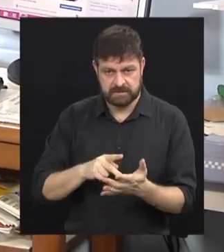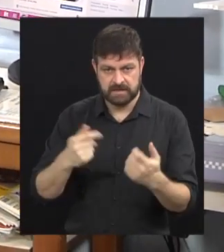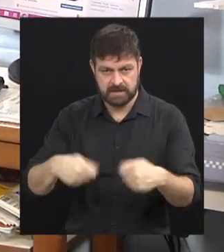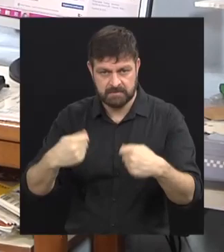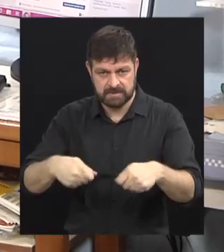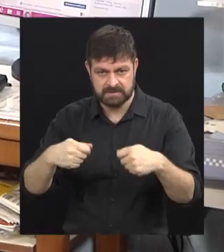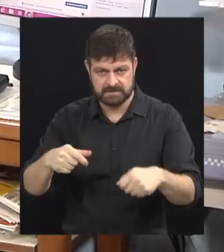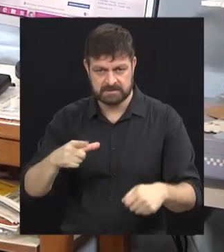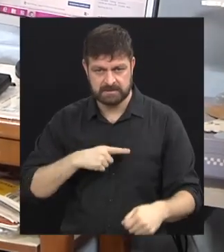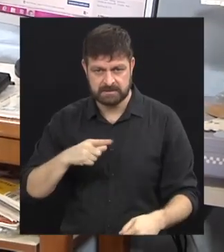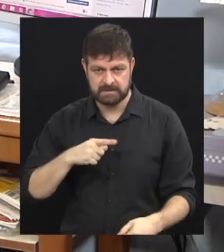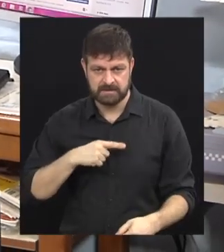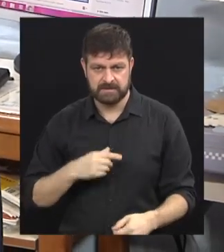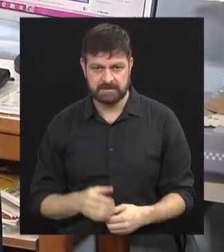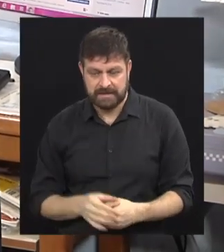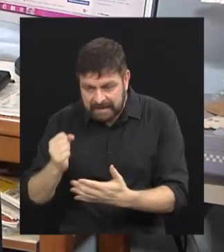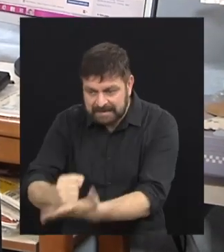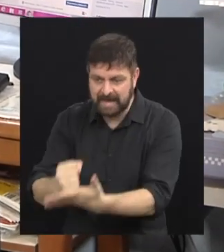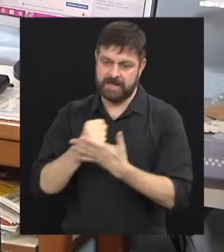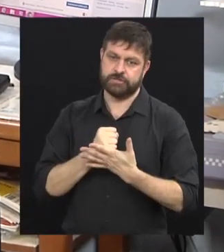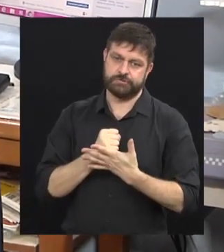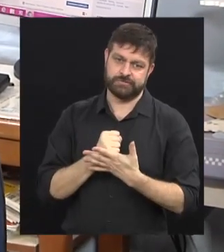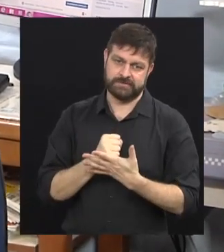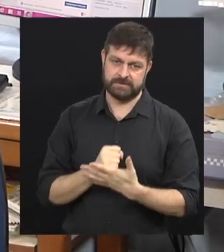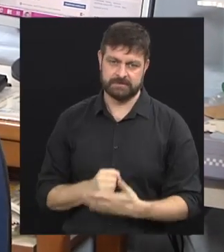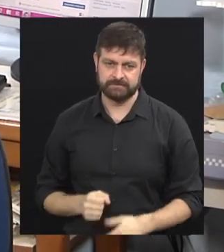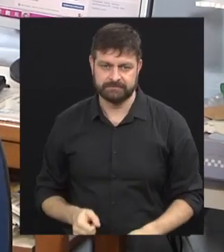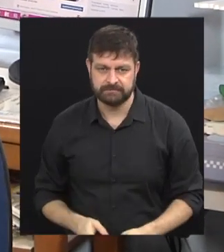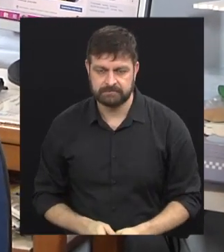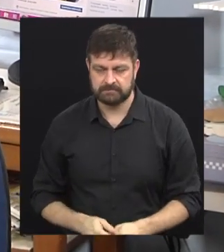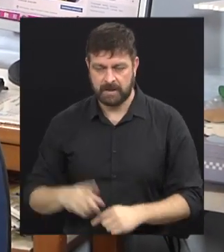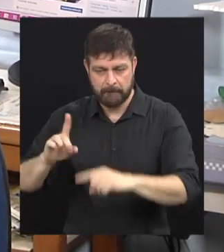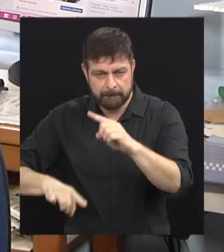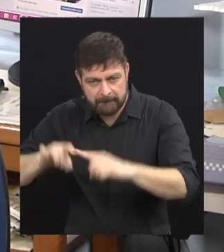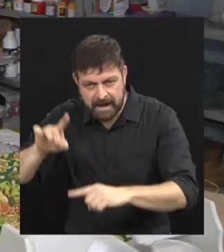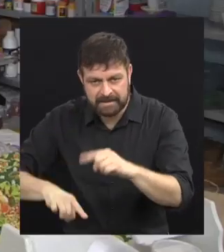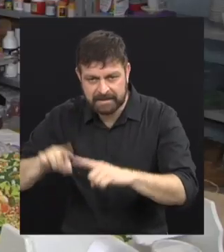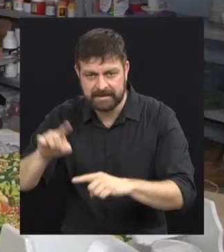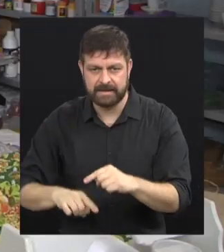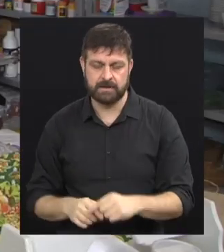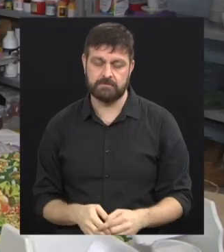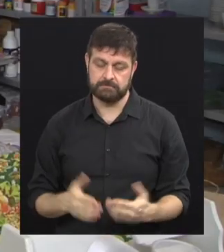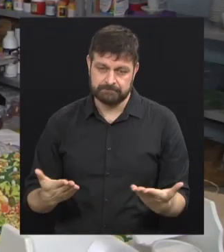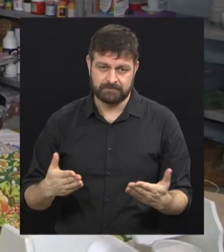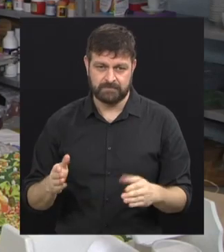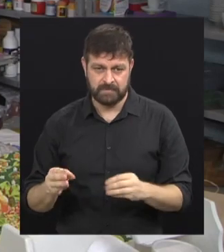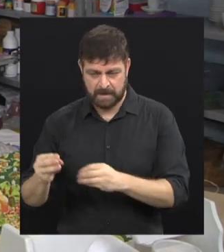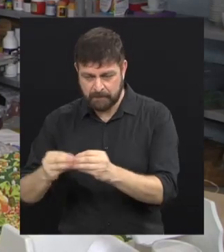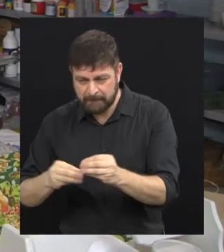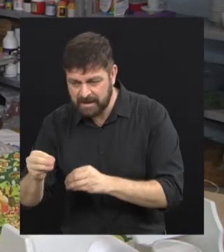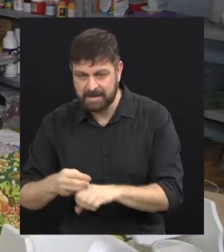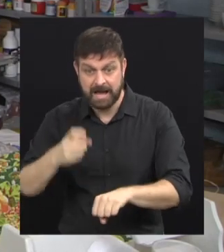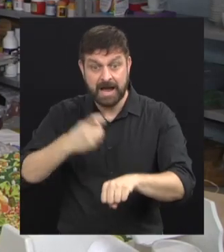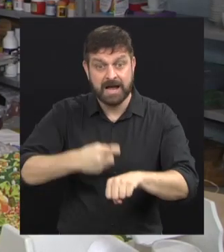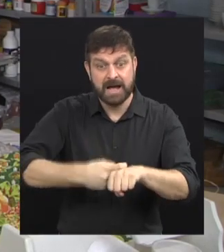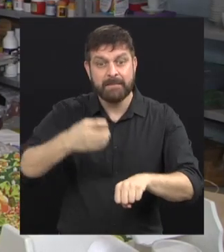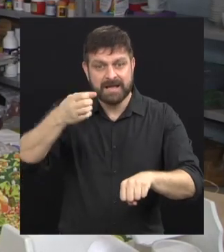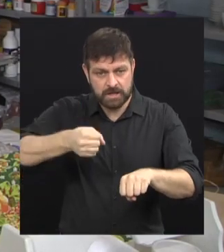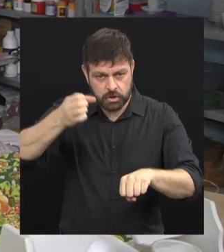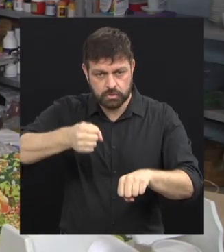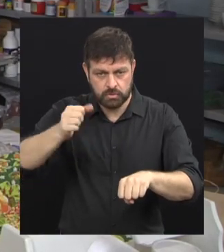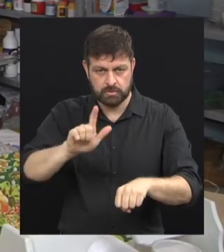é dessa ajuda realmente, né? De material, então, às vezes é peça em gesso, alguém que tem